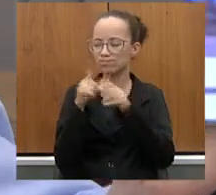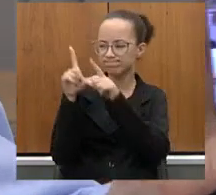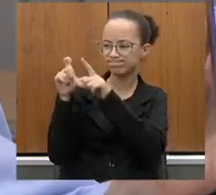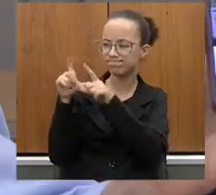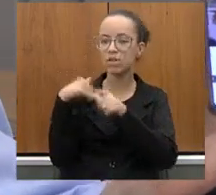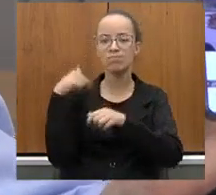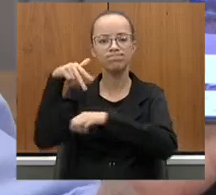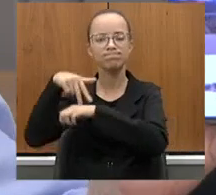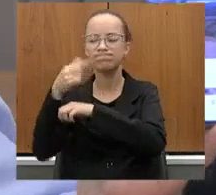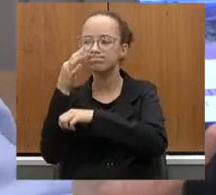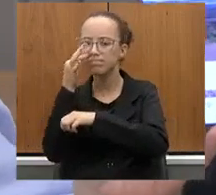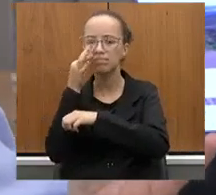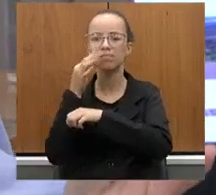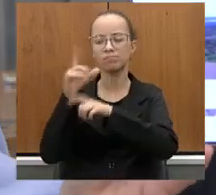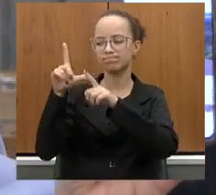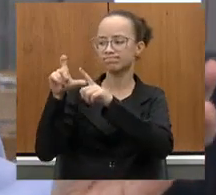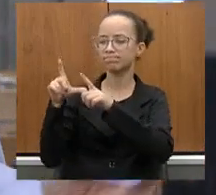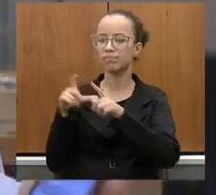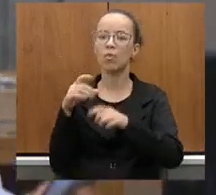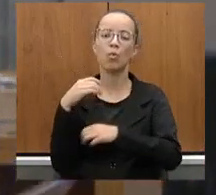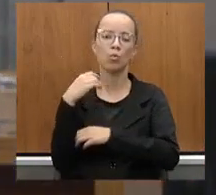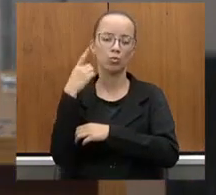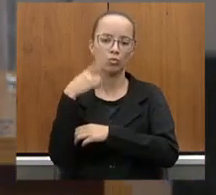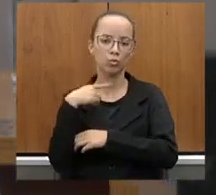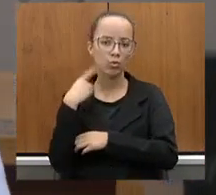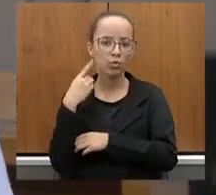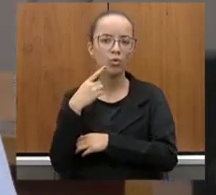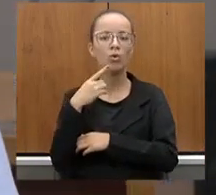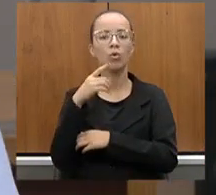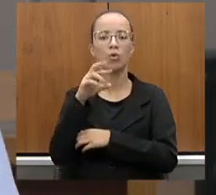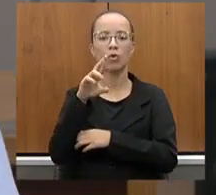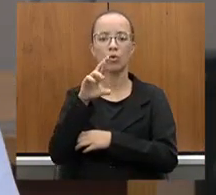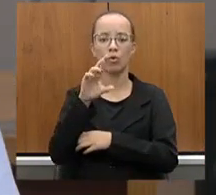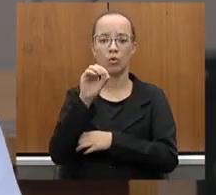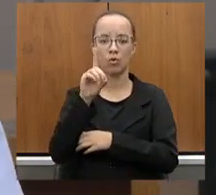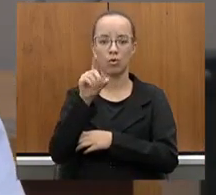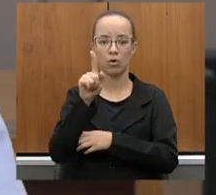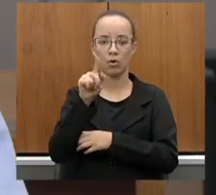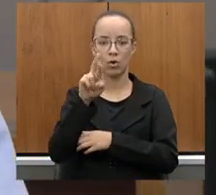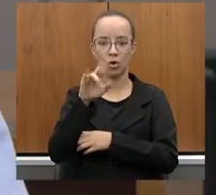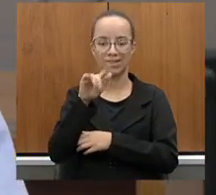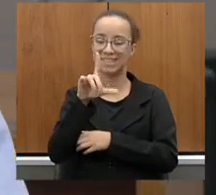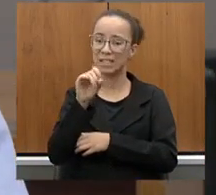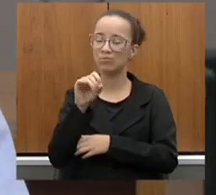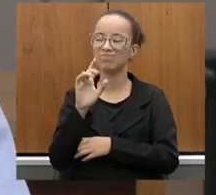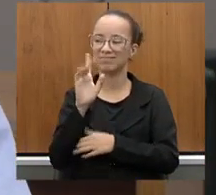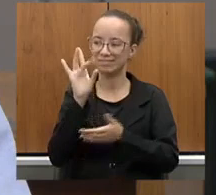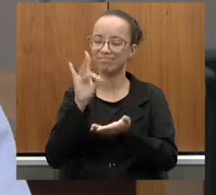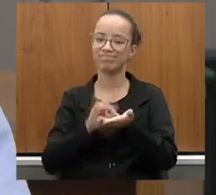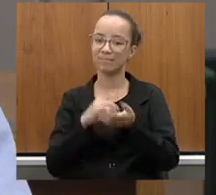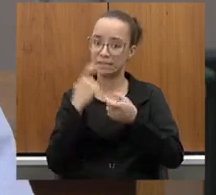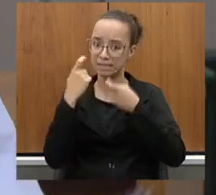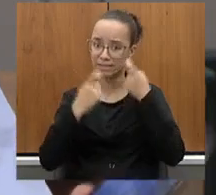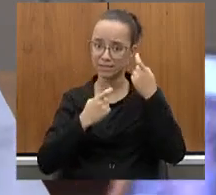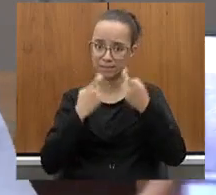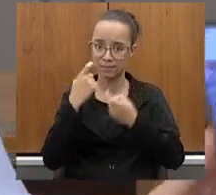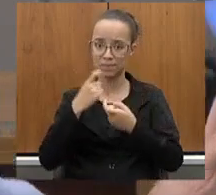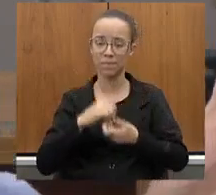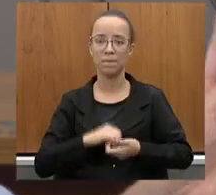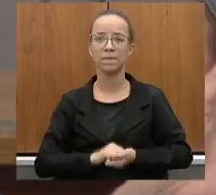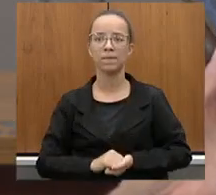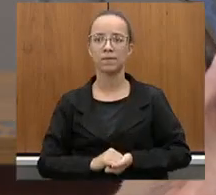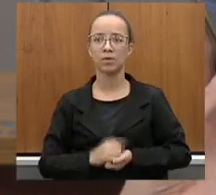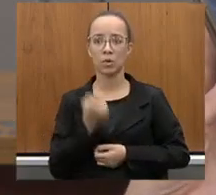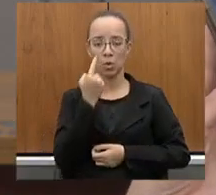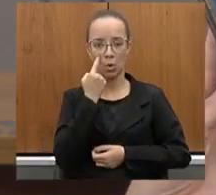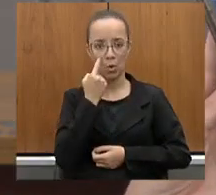Estive lá com o doutor Rodrigo. Realmente é preocupante. Aqui,